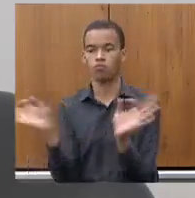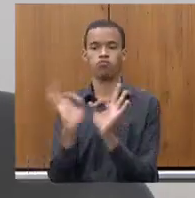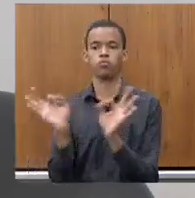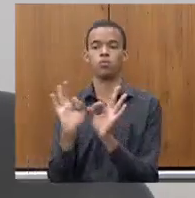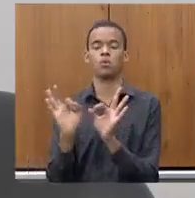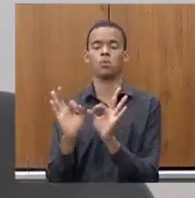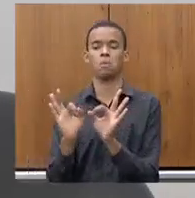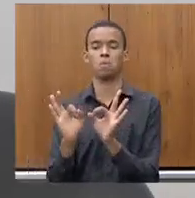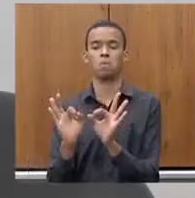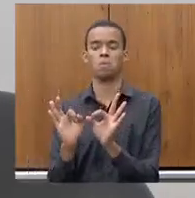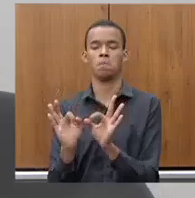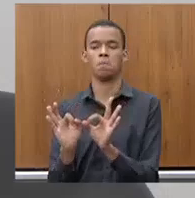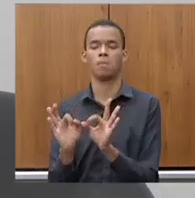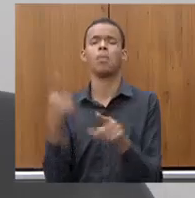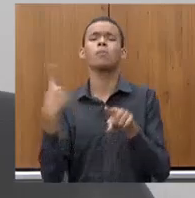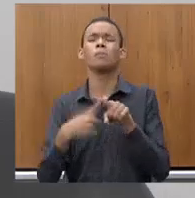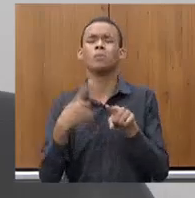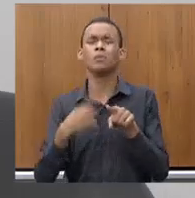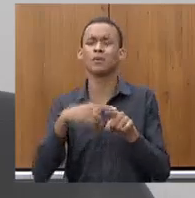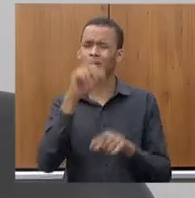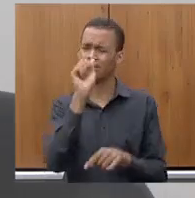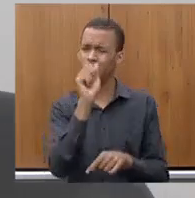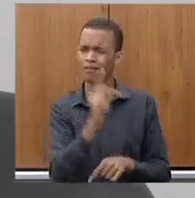consignados da época do PT.